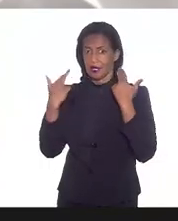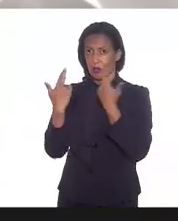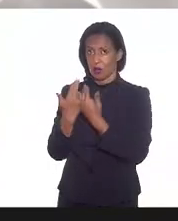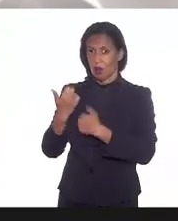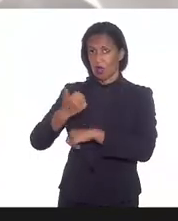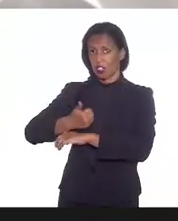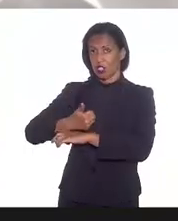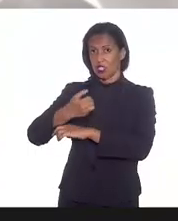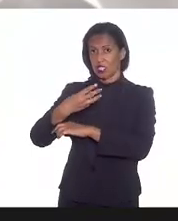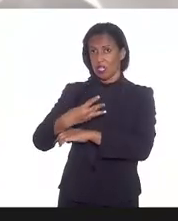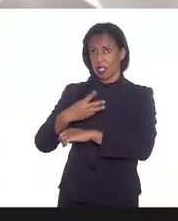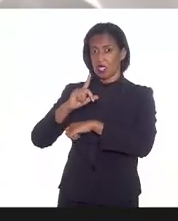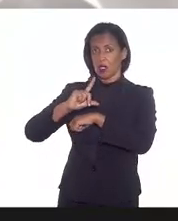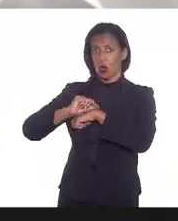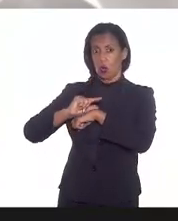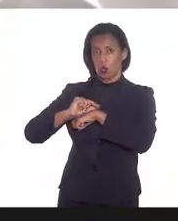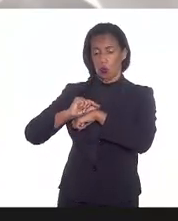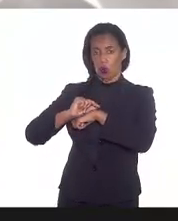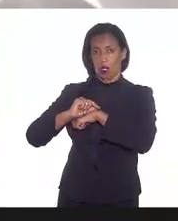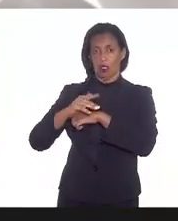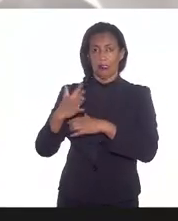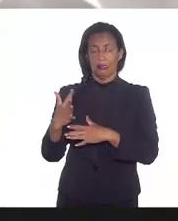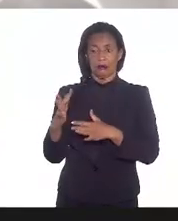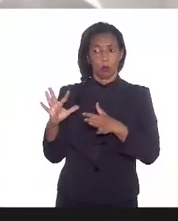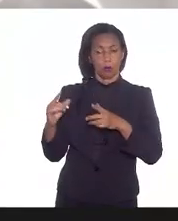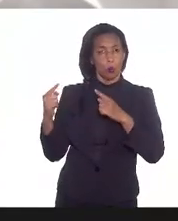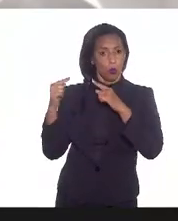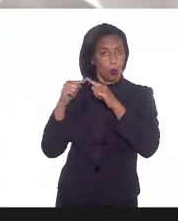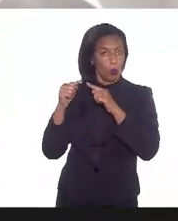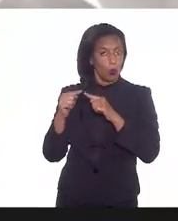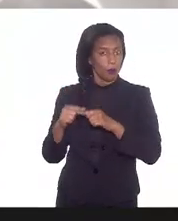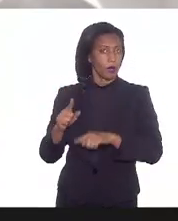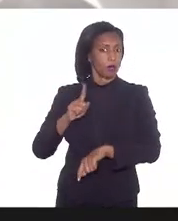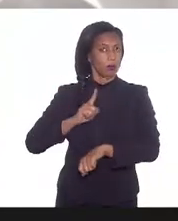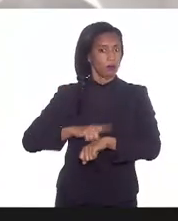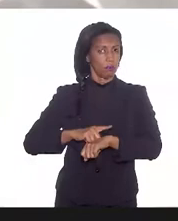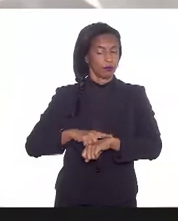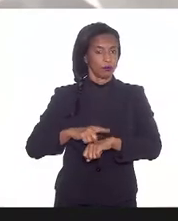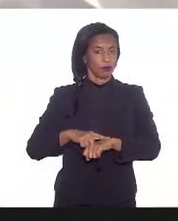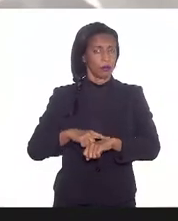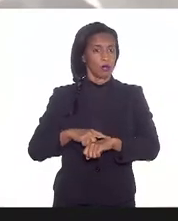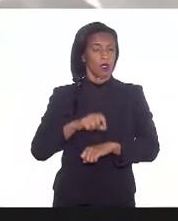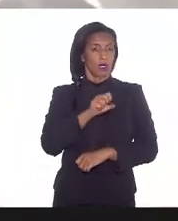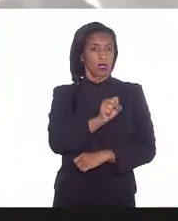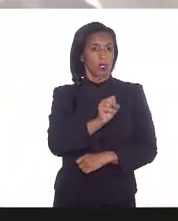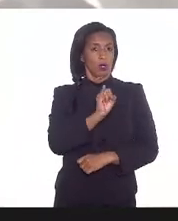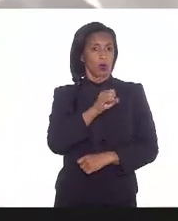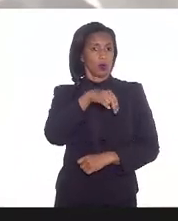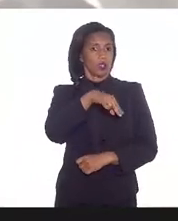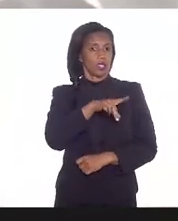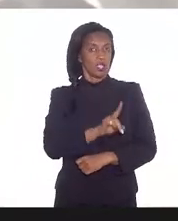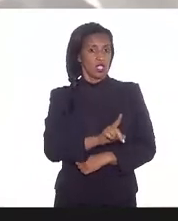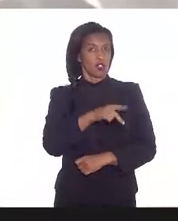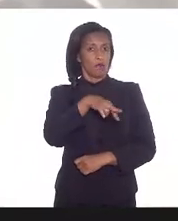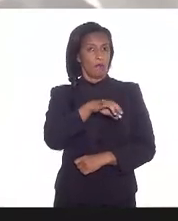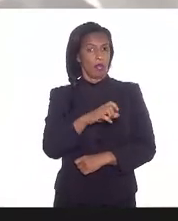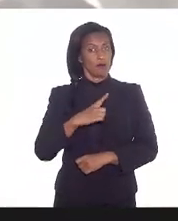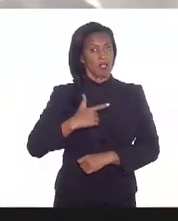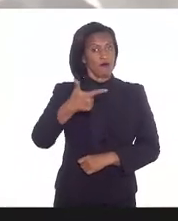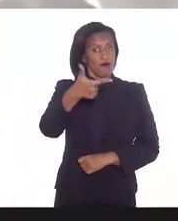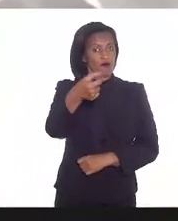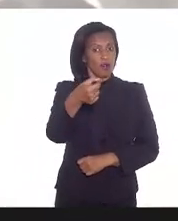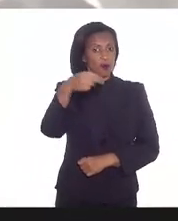horas. Então, fazendo aí um acordo de procedimento que o Sindipetro tenha 20 minutos para a sua